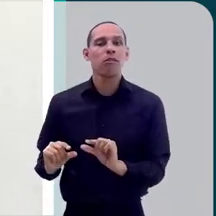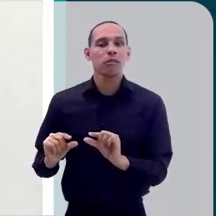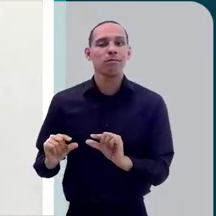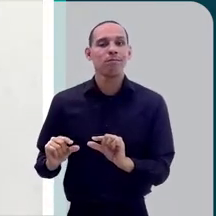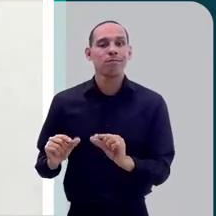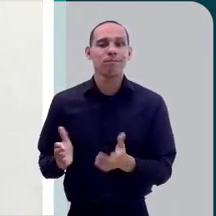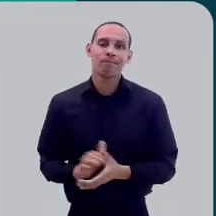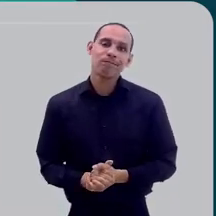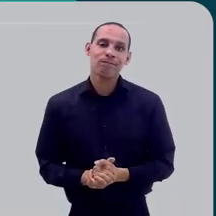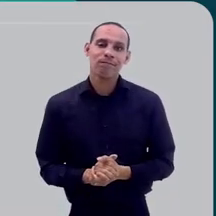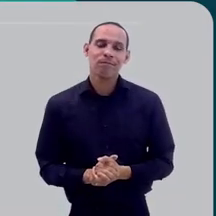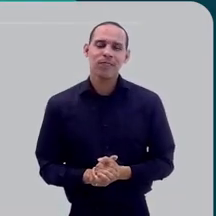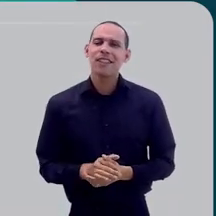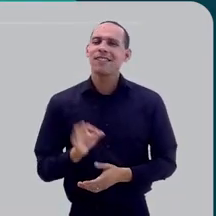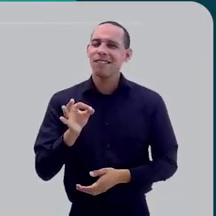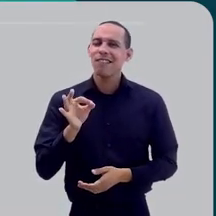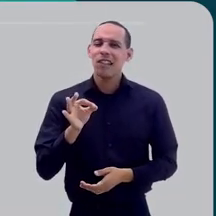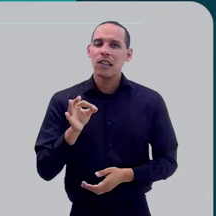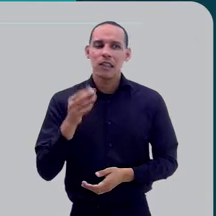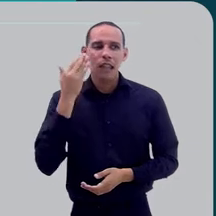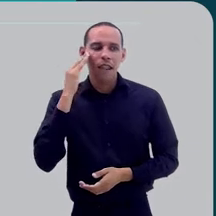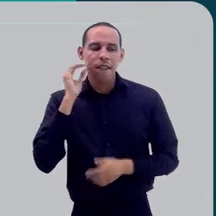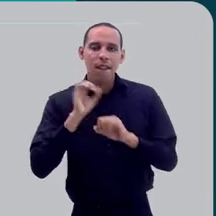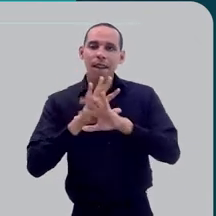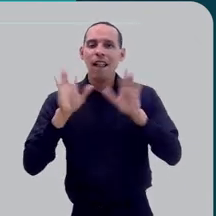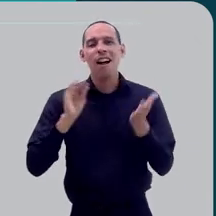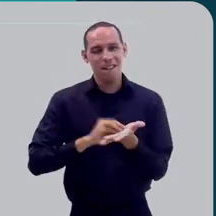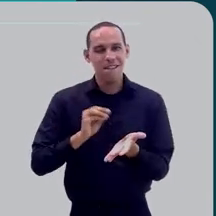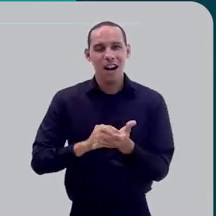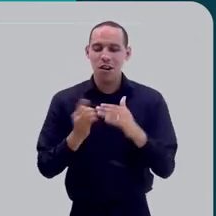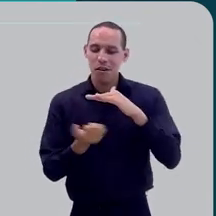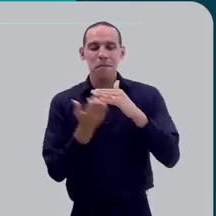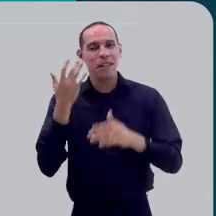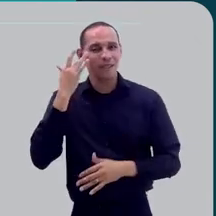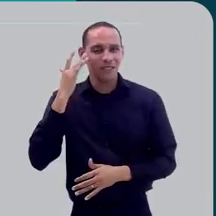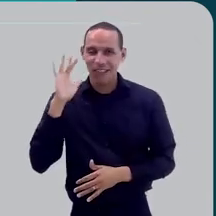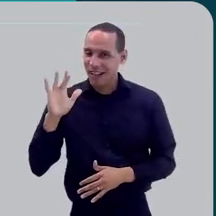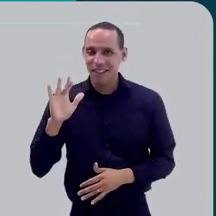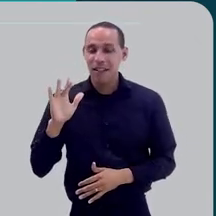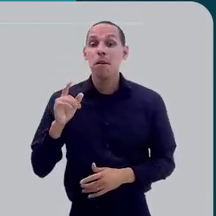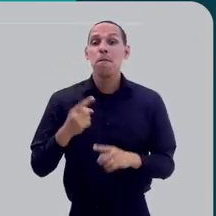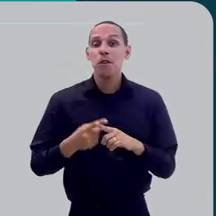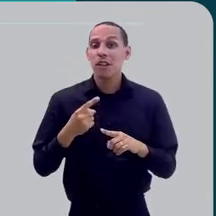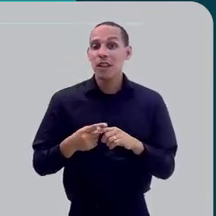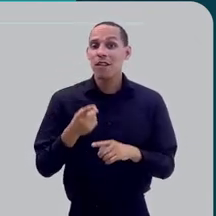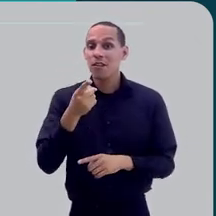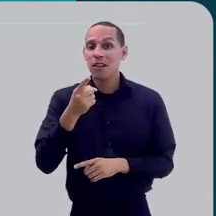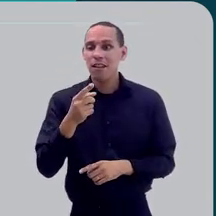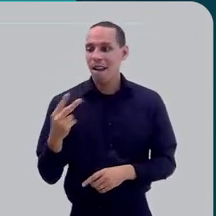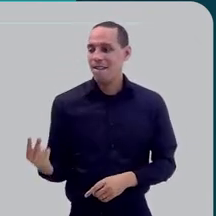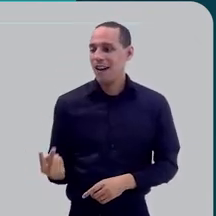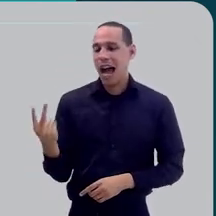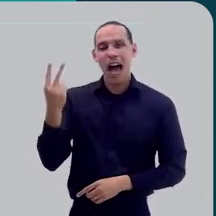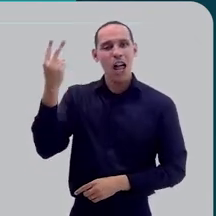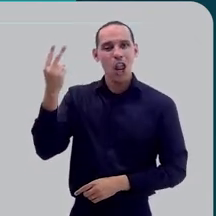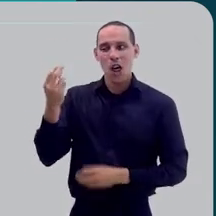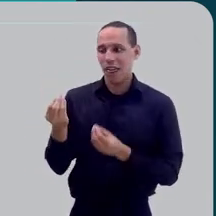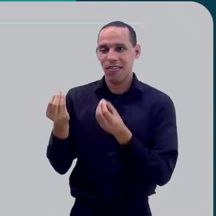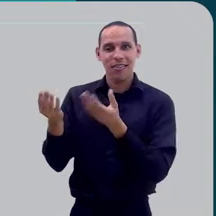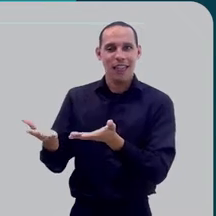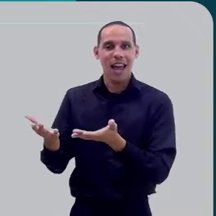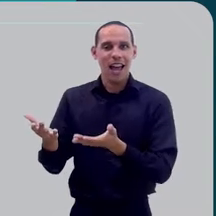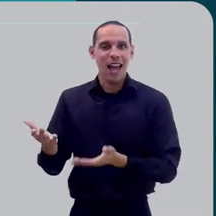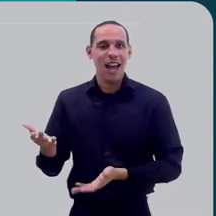muitas vezes. Pois é, falta um entendimento nesse sentido da empresa, né? Porque quando você não valoriza a